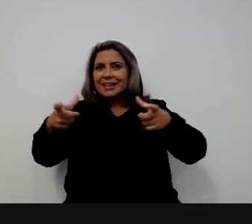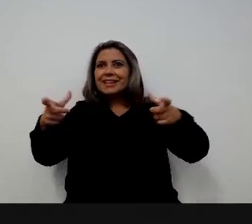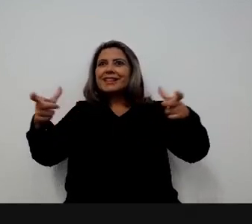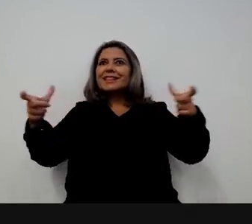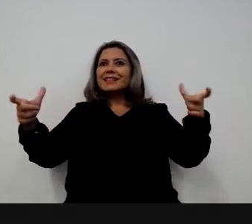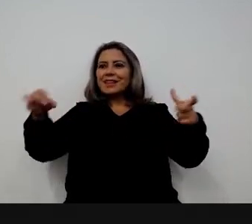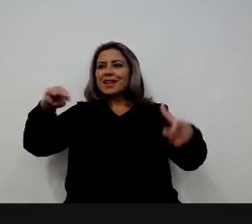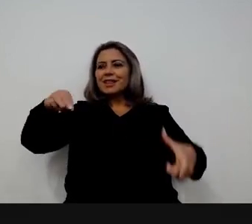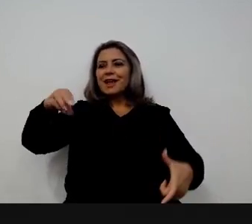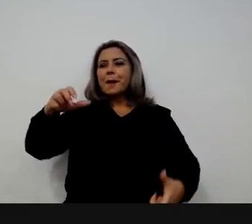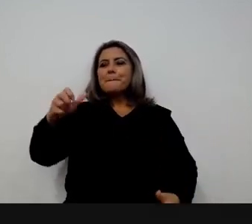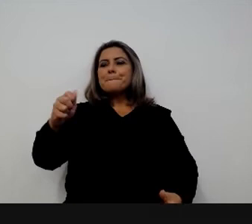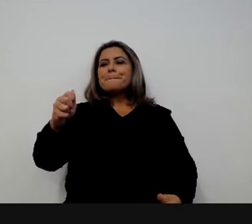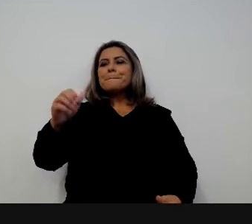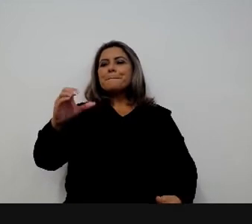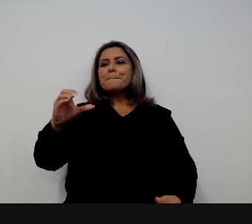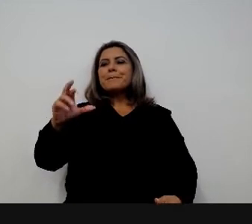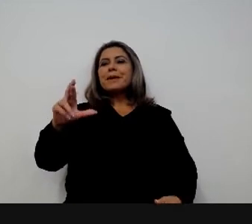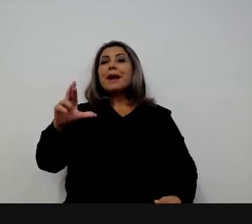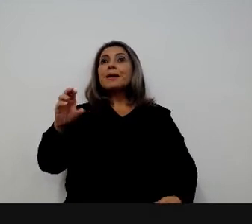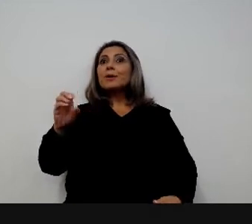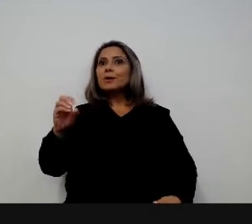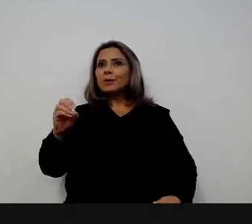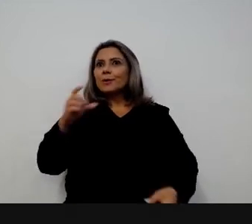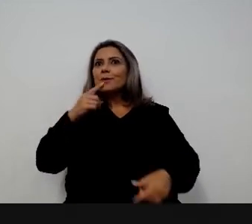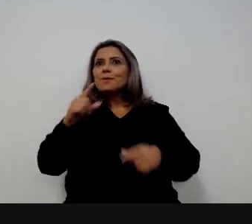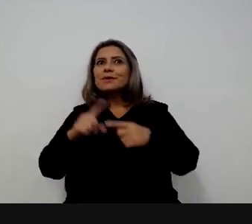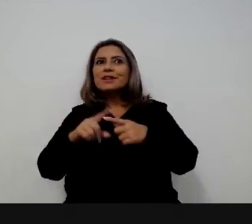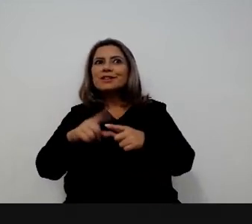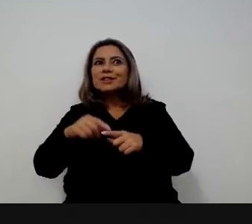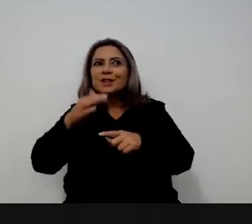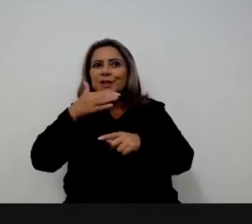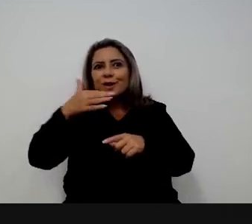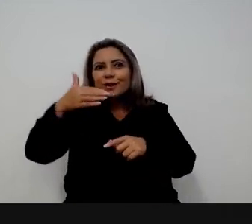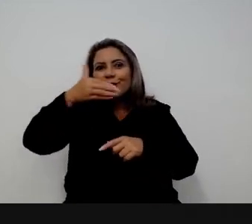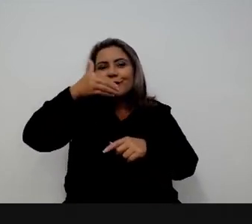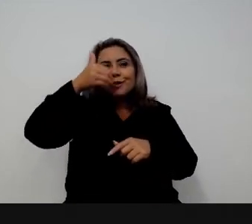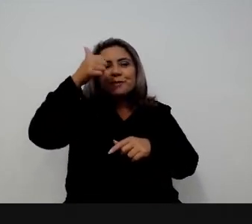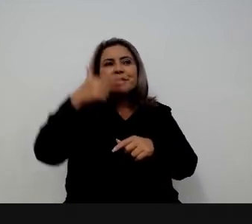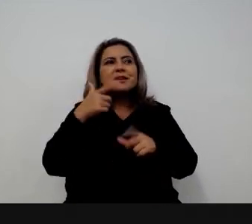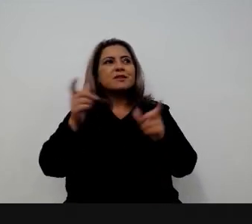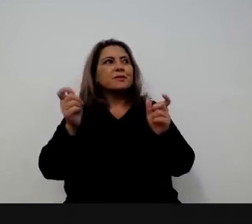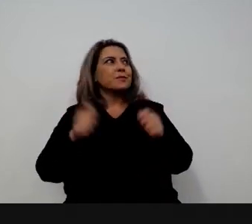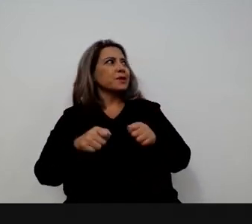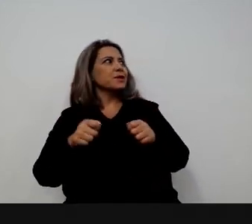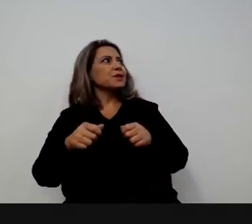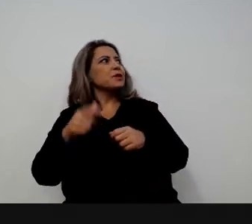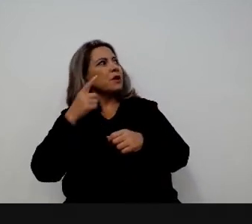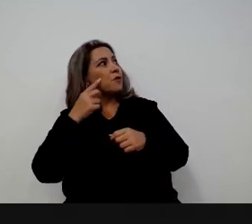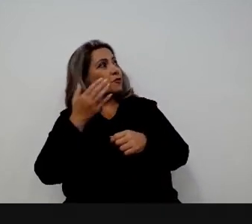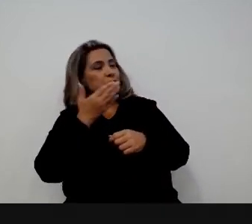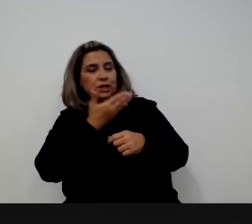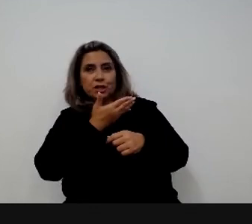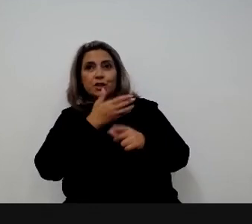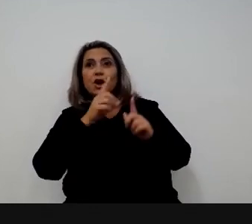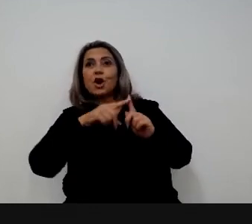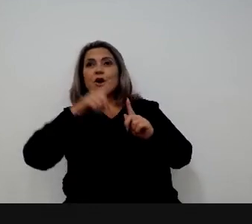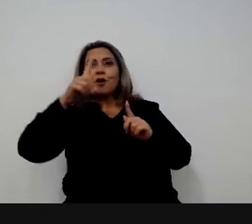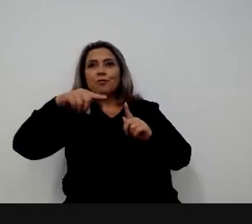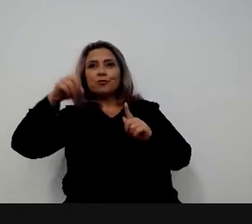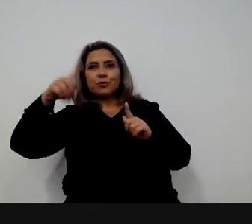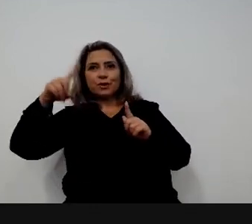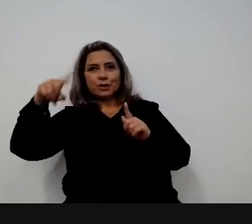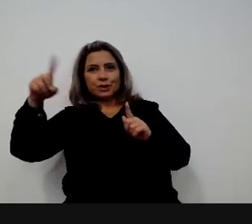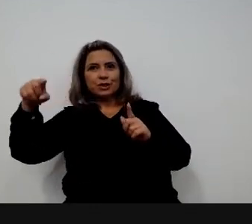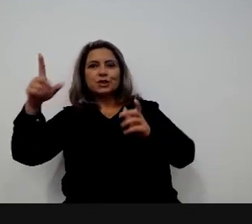clusterizando e agregando para ver aquilo que está melhor métrico às nossas competências e aí o que a gente faz esse é um gráfico do